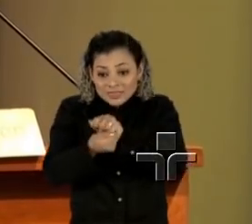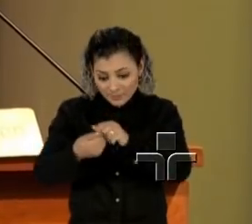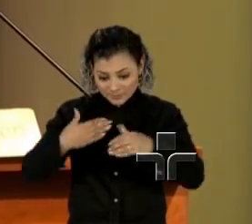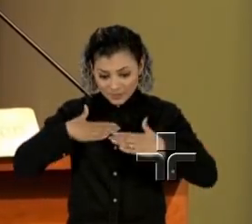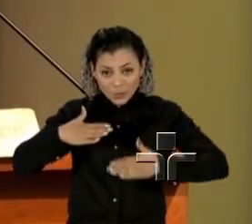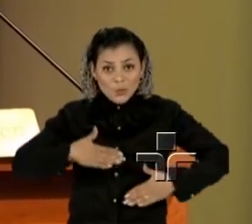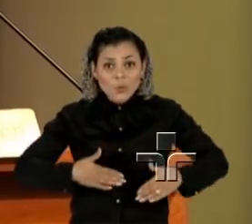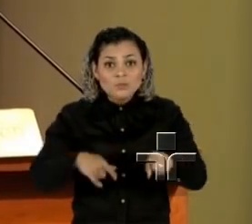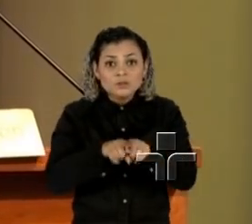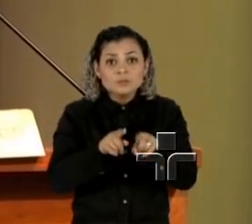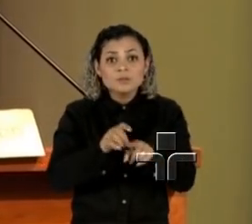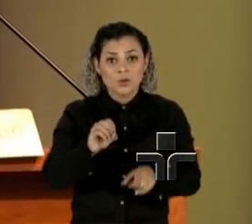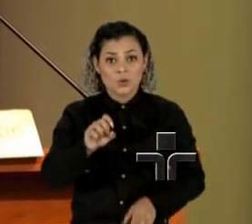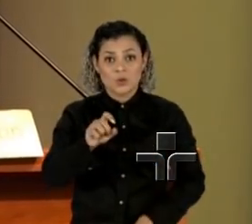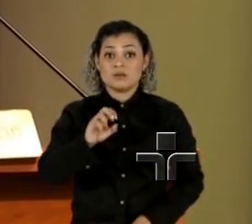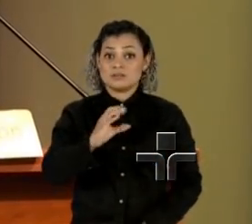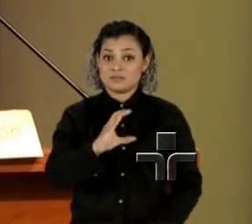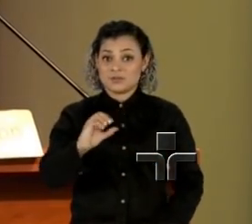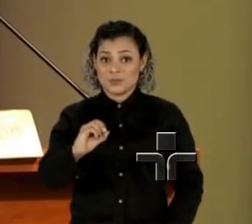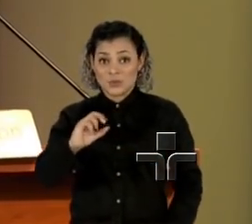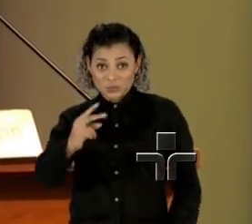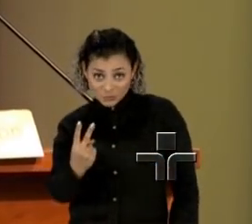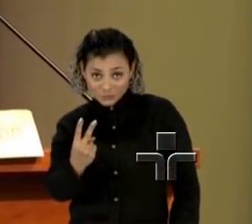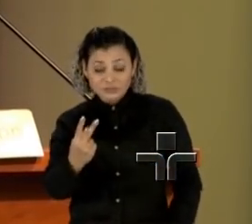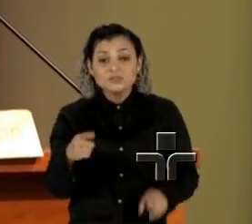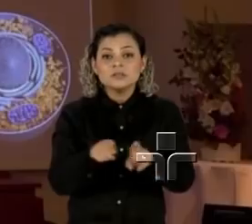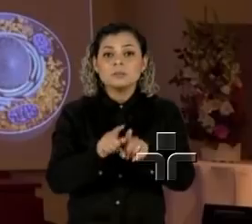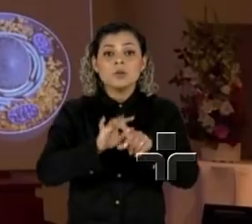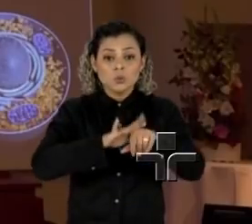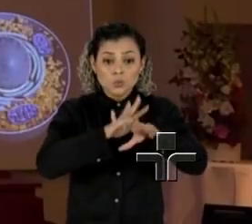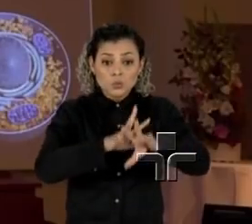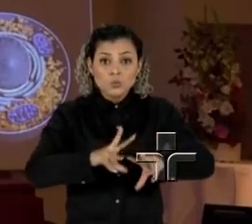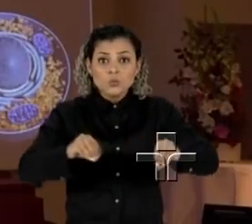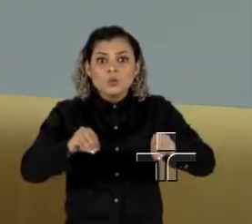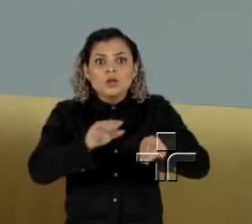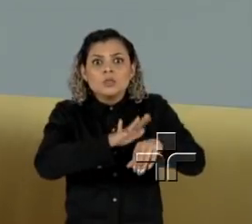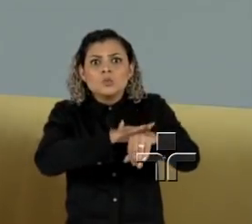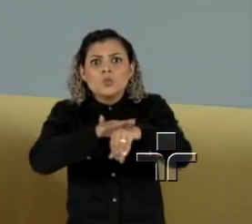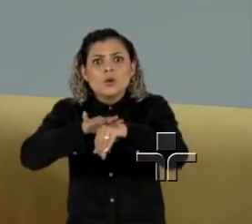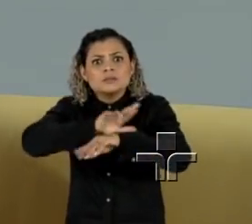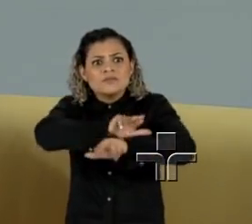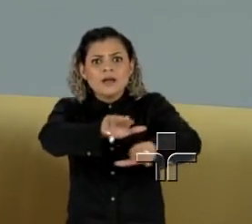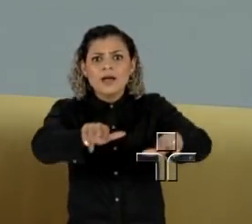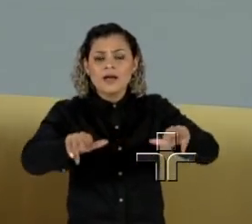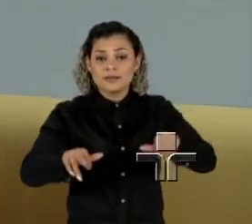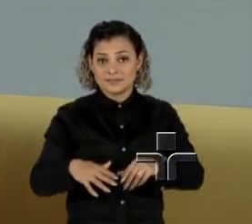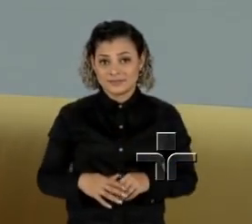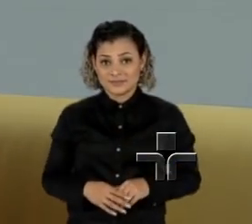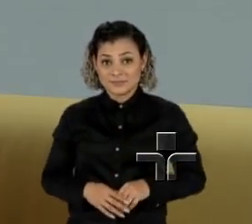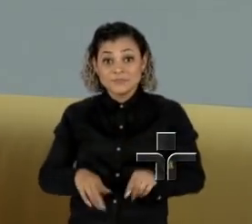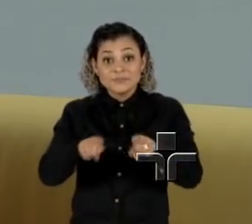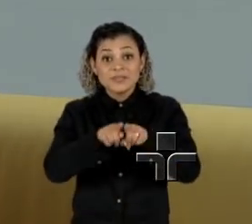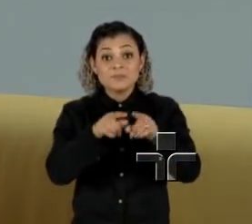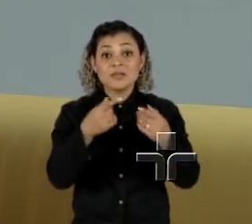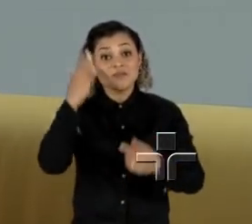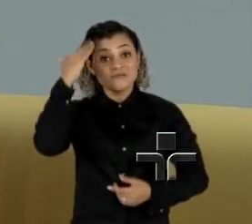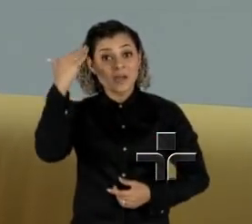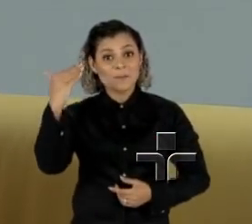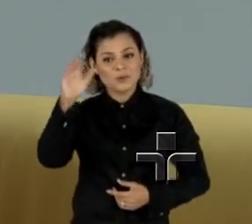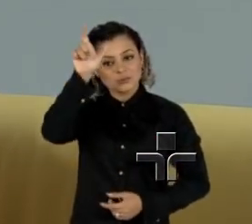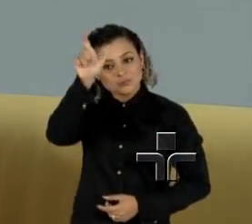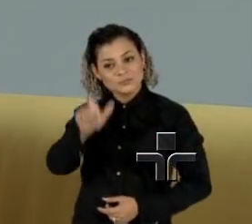oxigênio. Descoberta abre caminho para avanços na cura de diversas doenças. E ainda no dia do compositor, uma